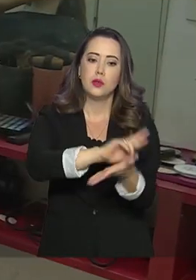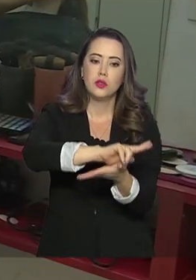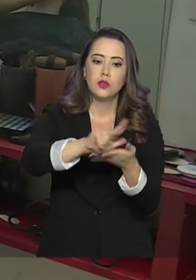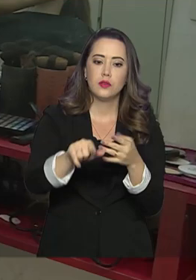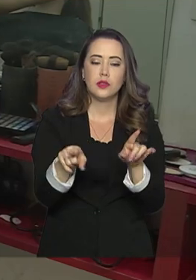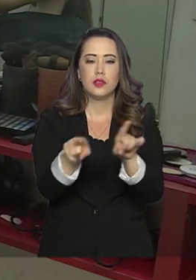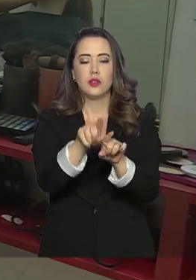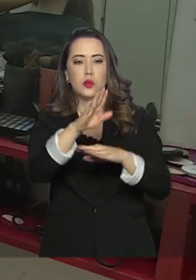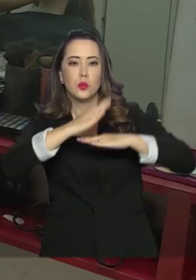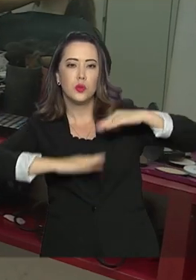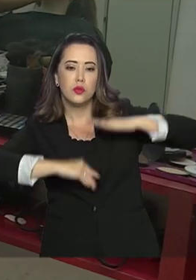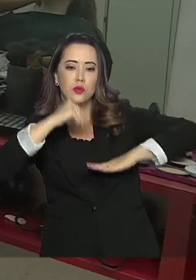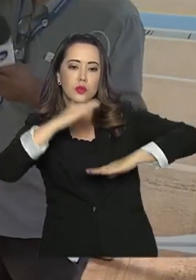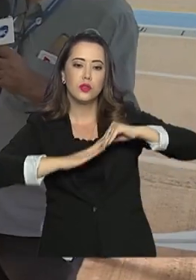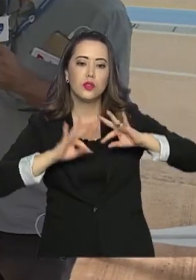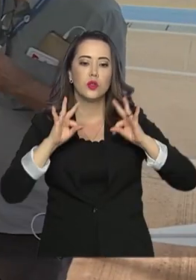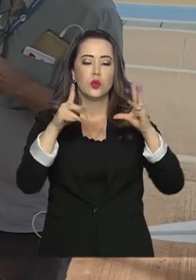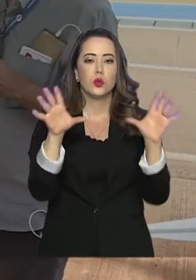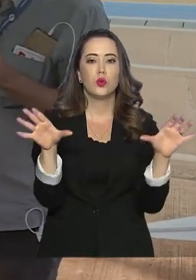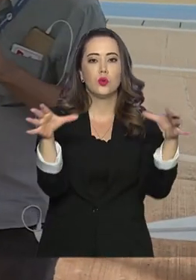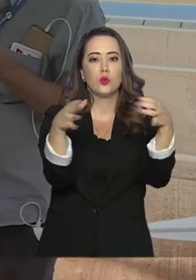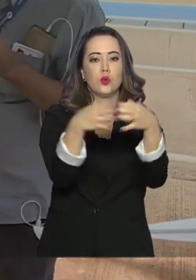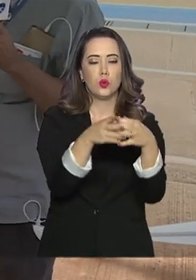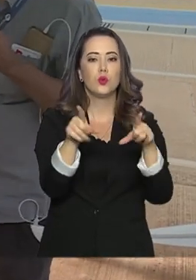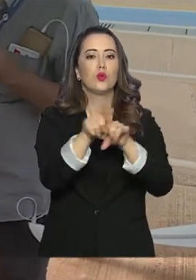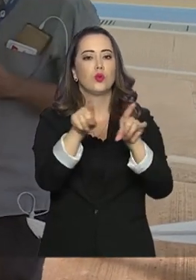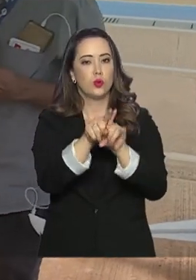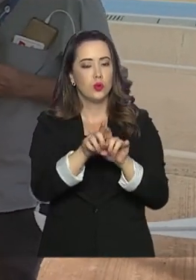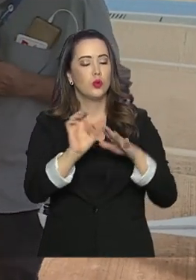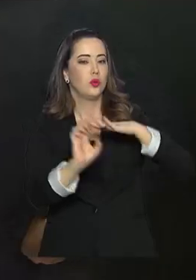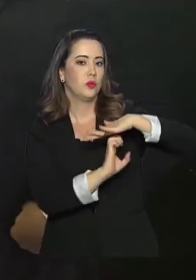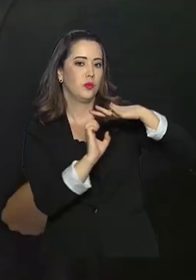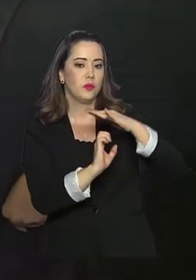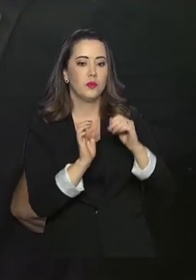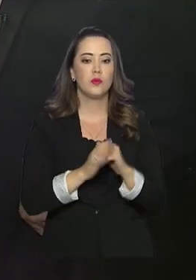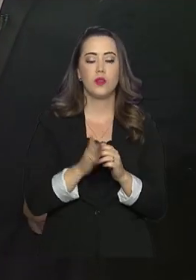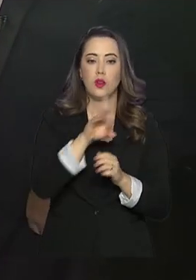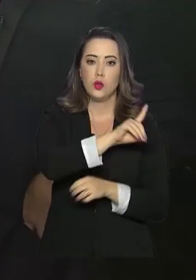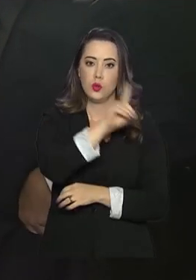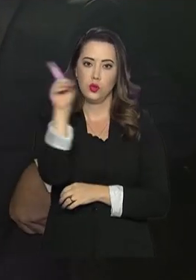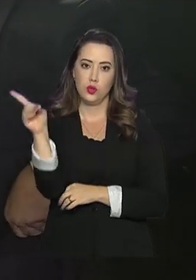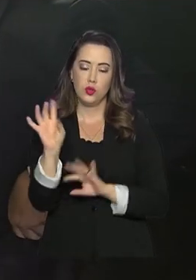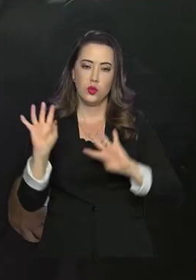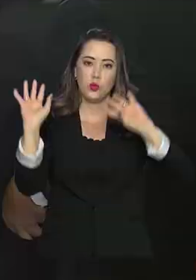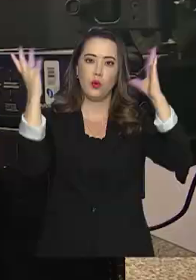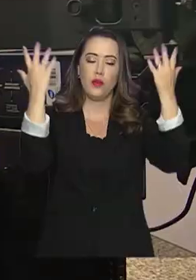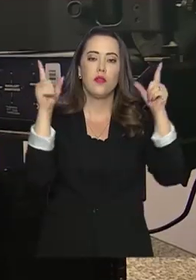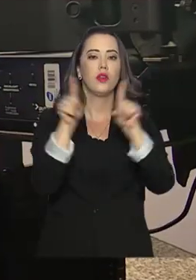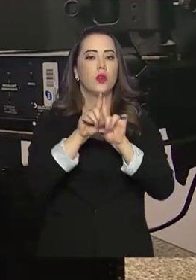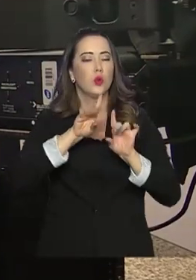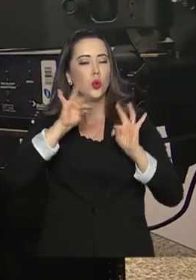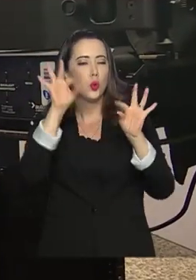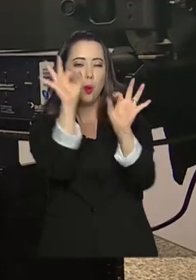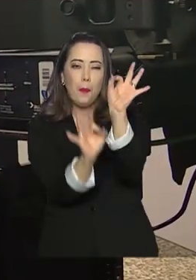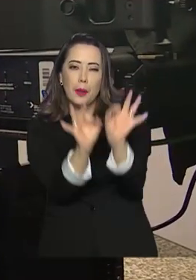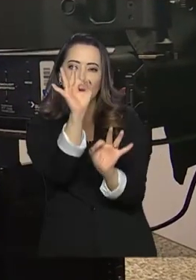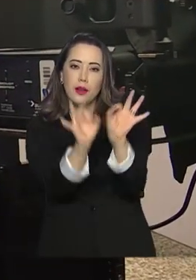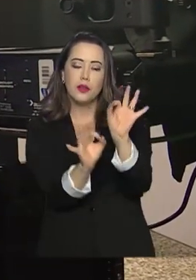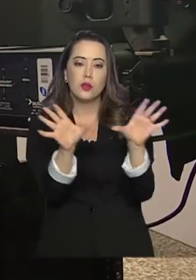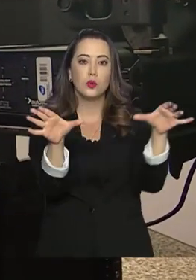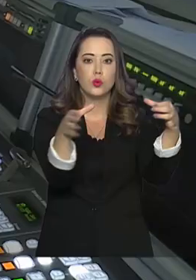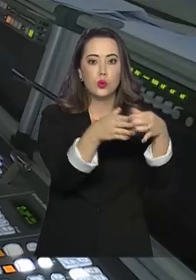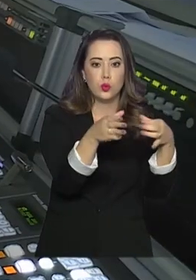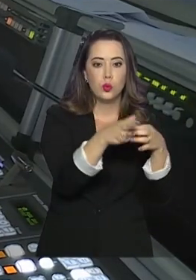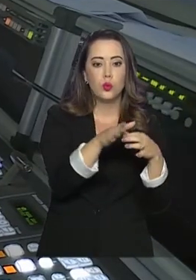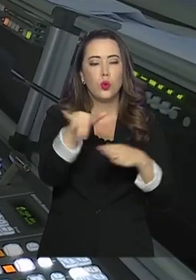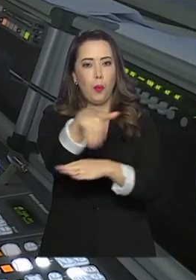profissionais e de todas as equipes e plataformas da empresa. Nos dias do evento, todo o material produzido pelas equipes